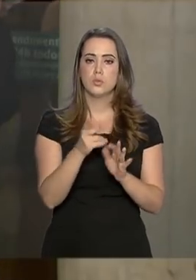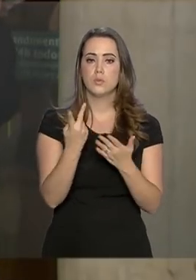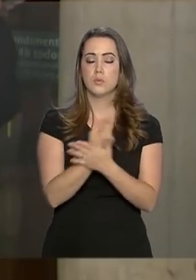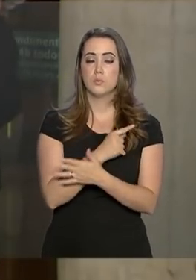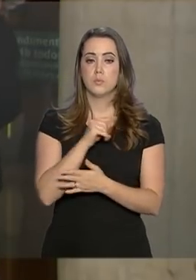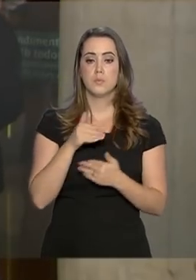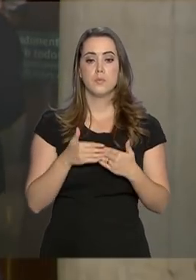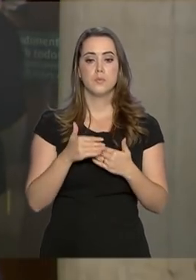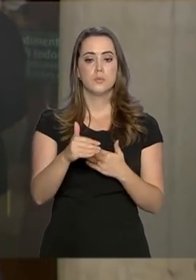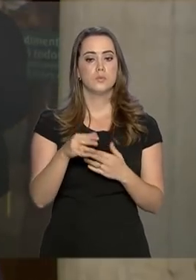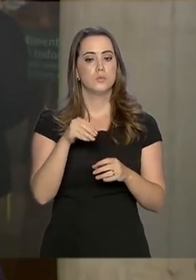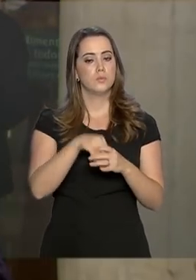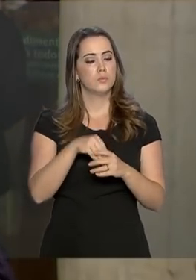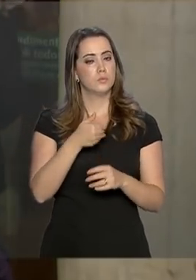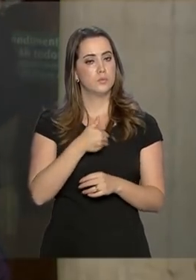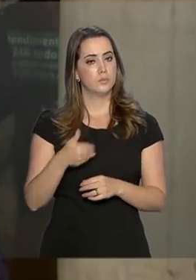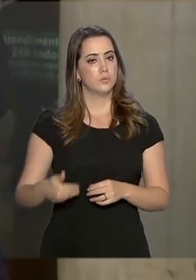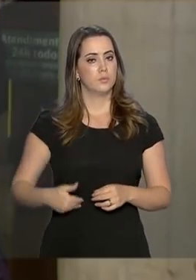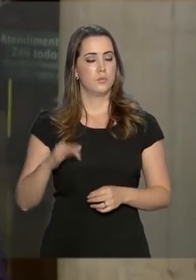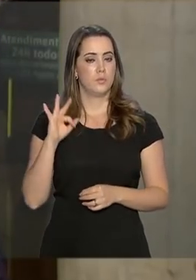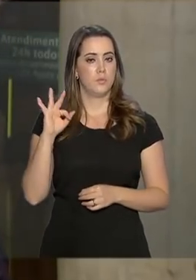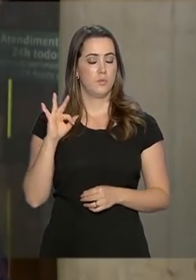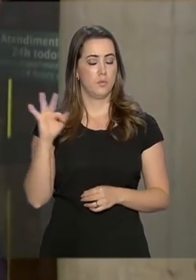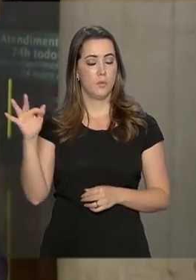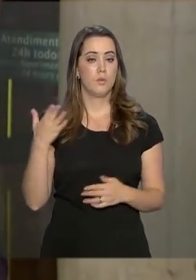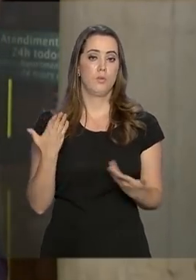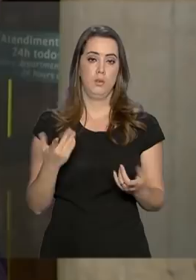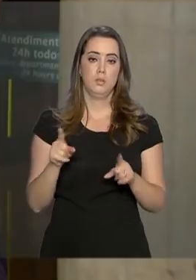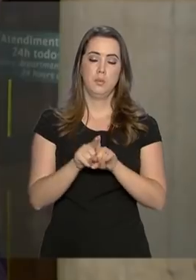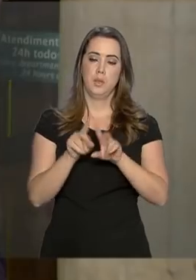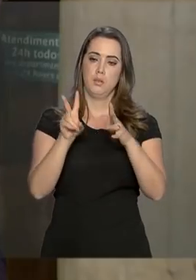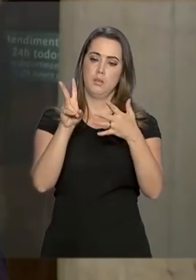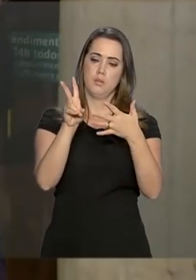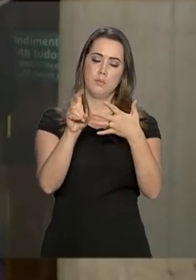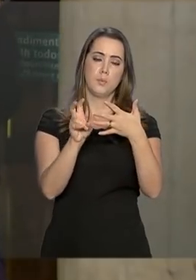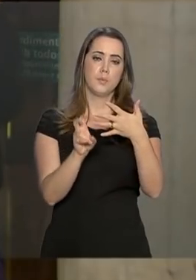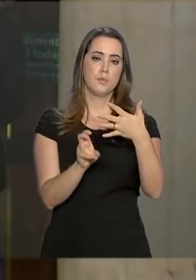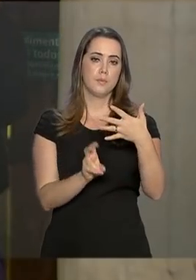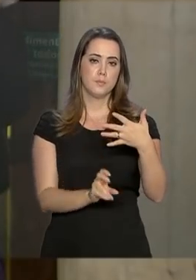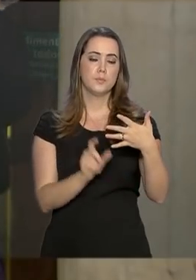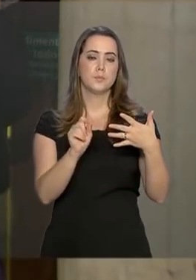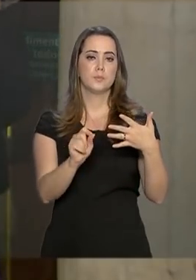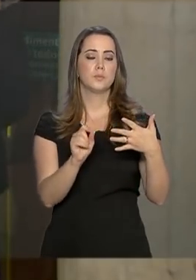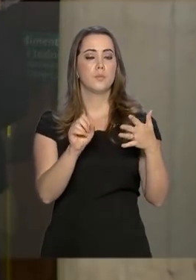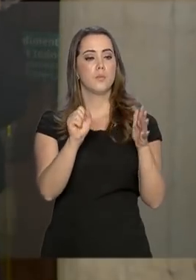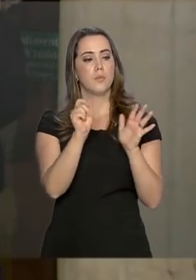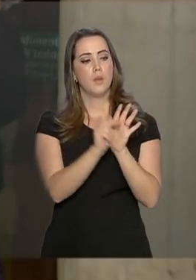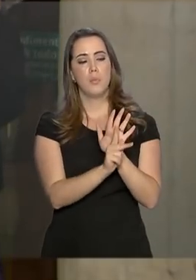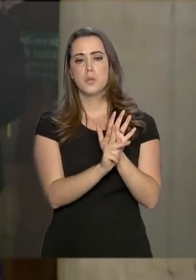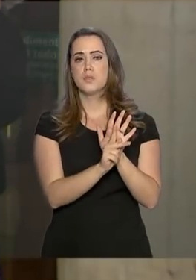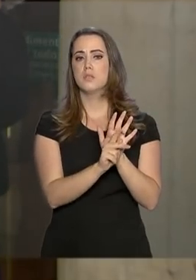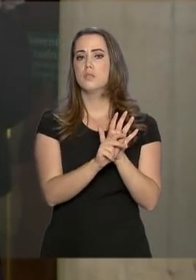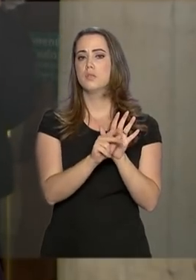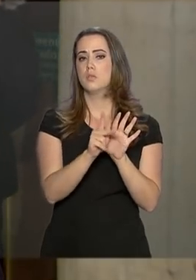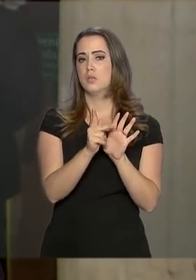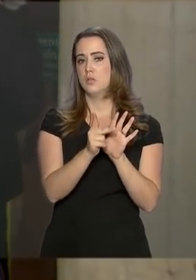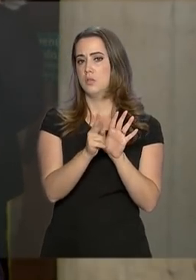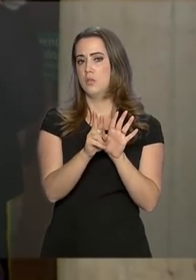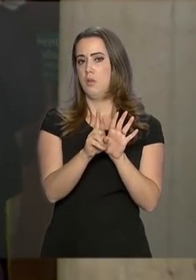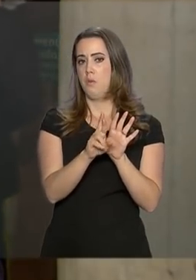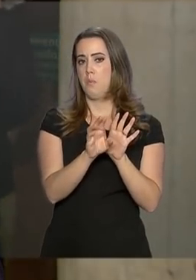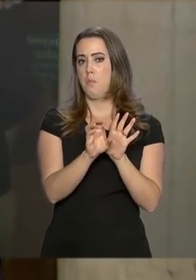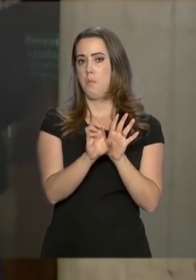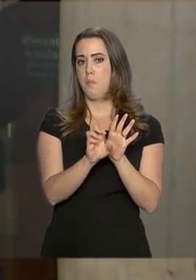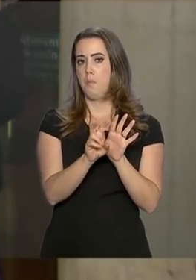dentro do governo Foram tratados também temas relacionados à previdência social A reforma da